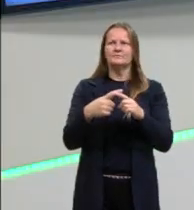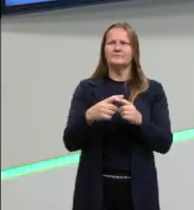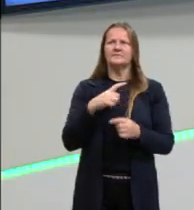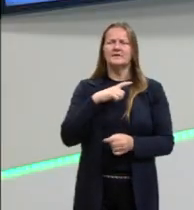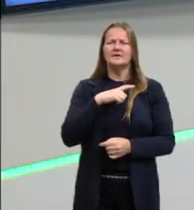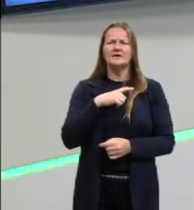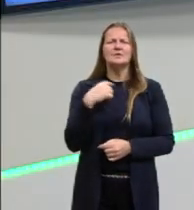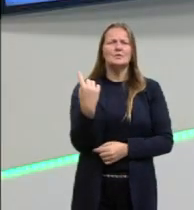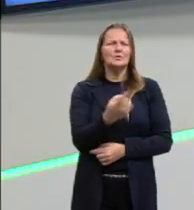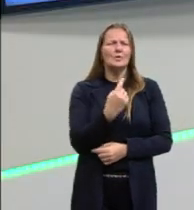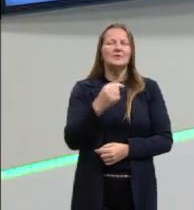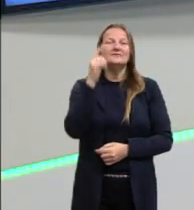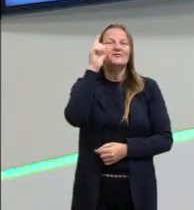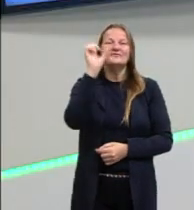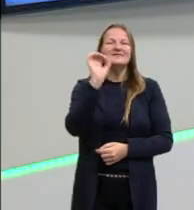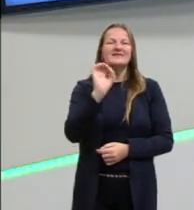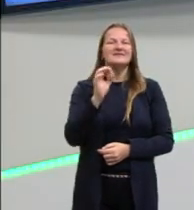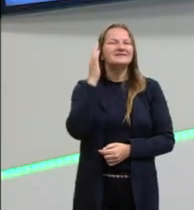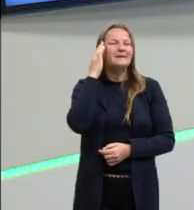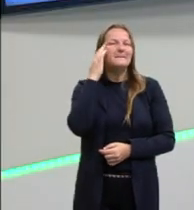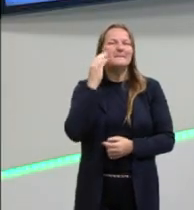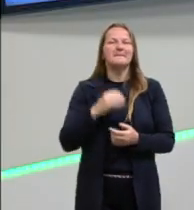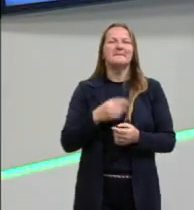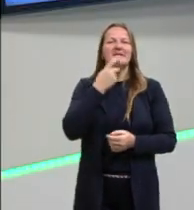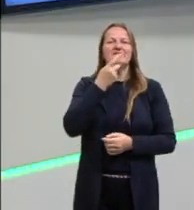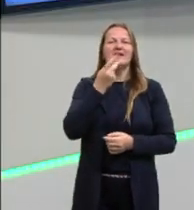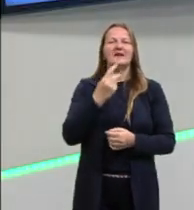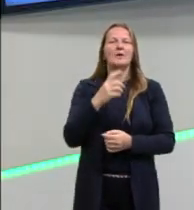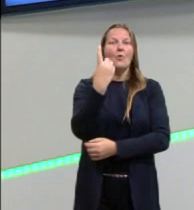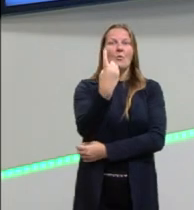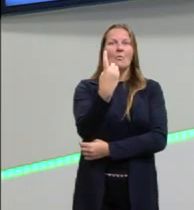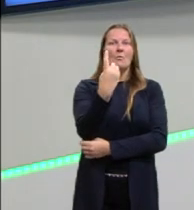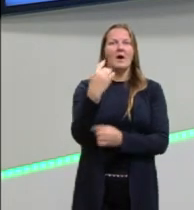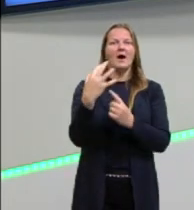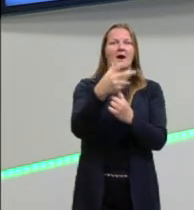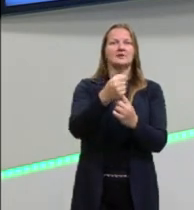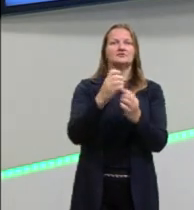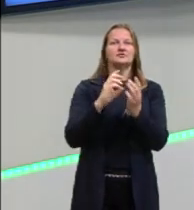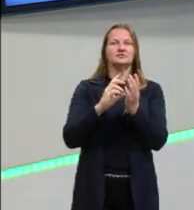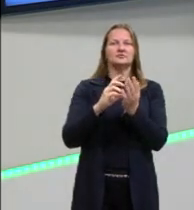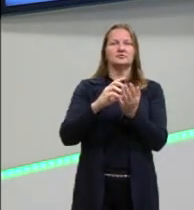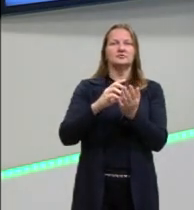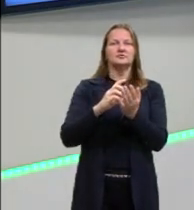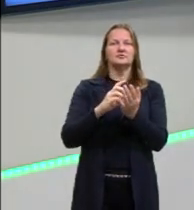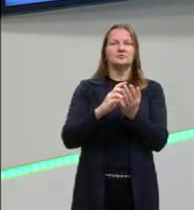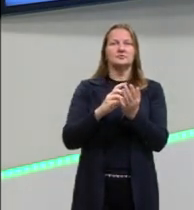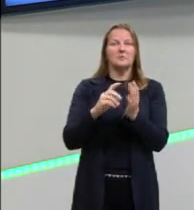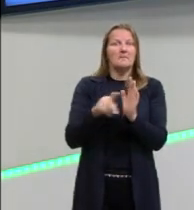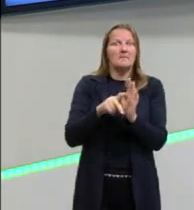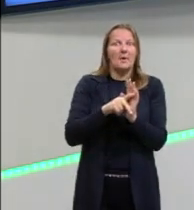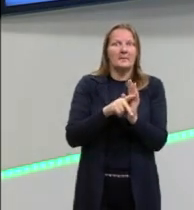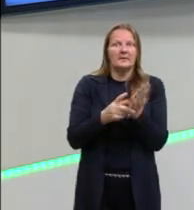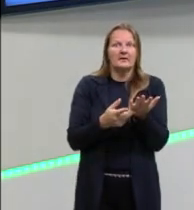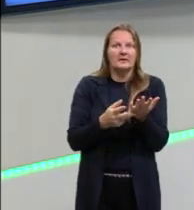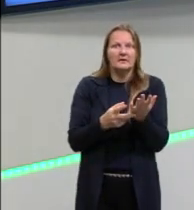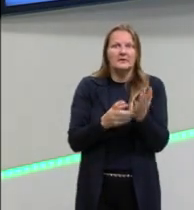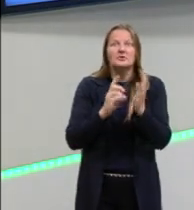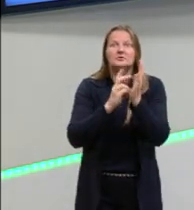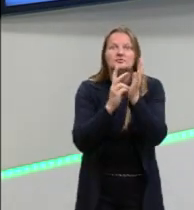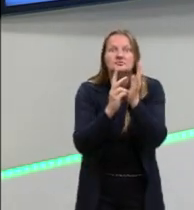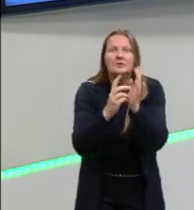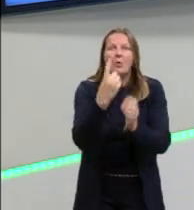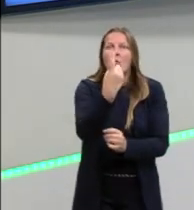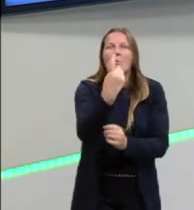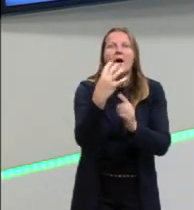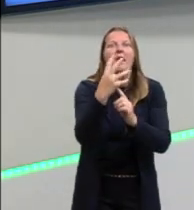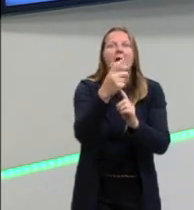nós não conseguimos, nós não podemos falar de uma arte indígena, né? Não é possível a gente dizer a